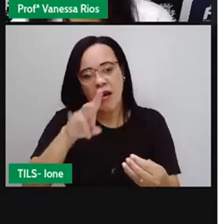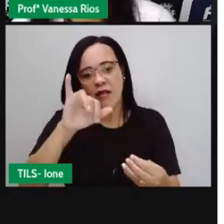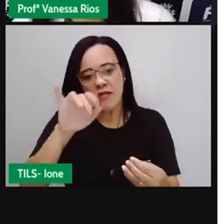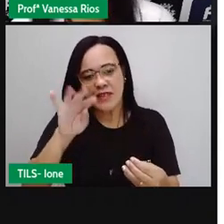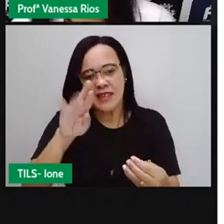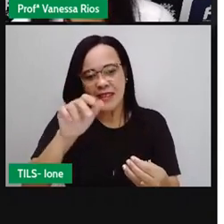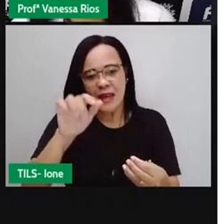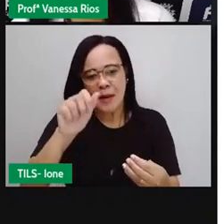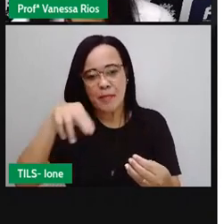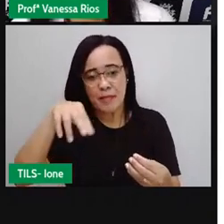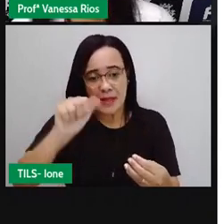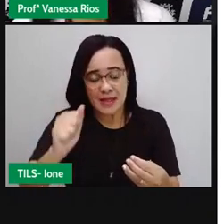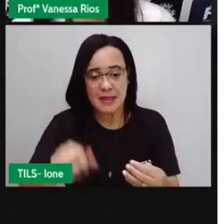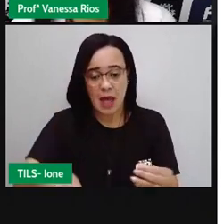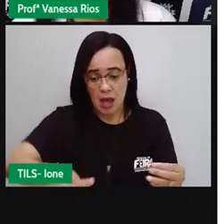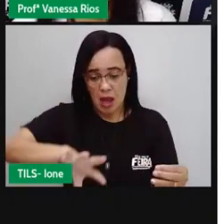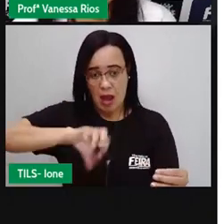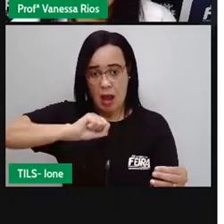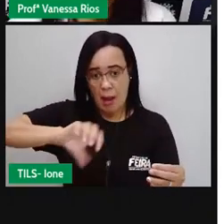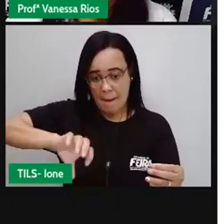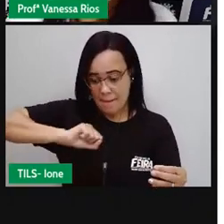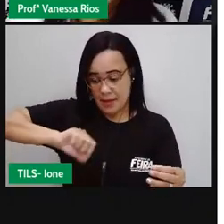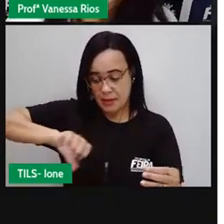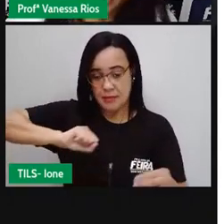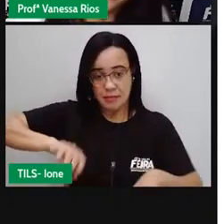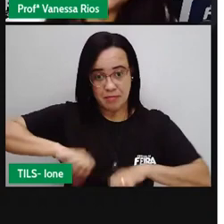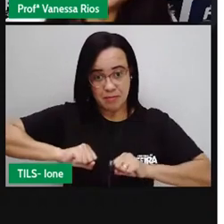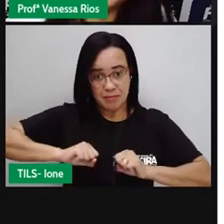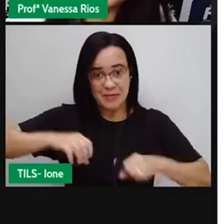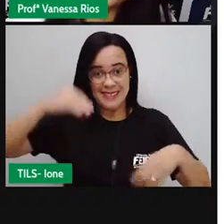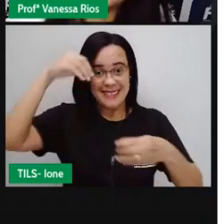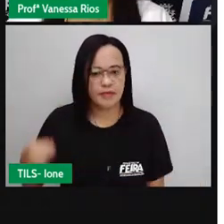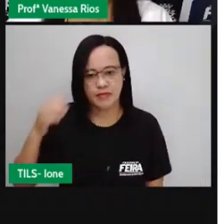absorvidos aí pelo nosso corpo.